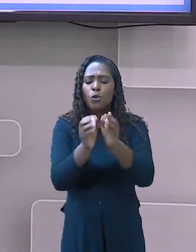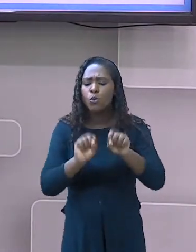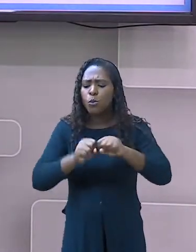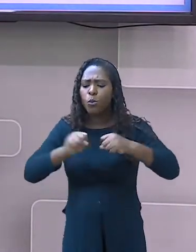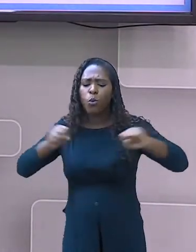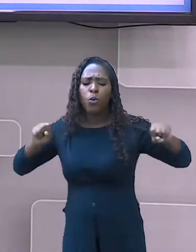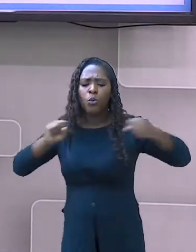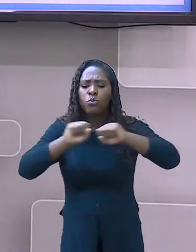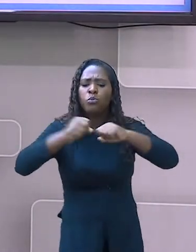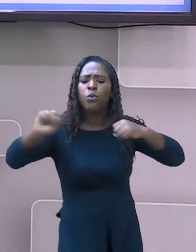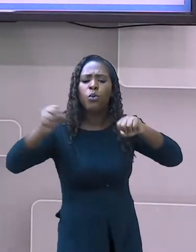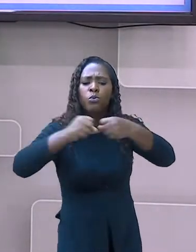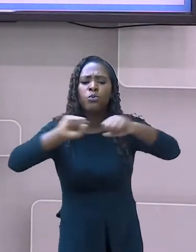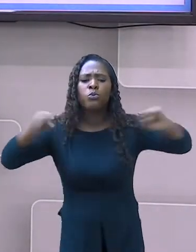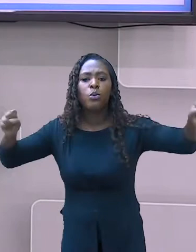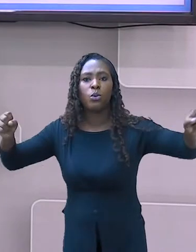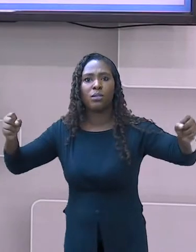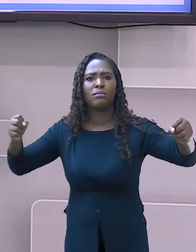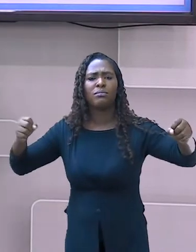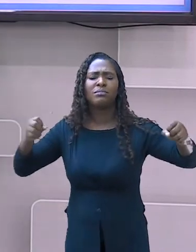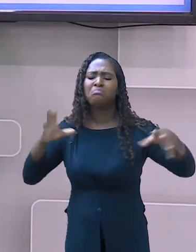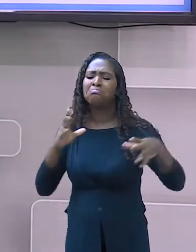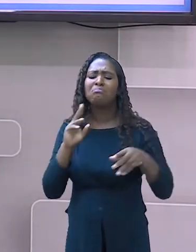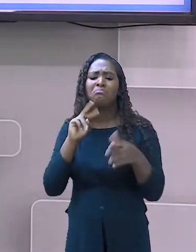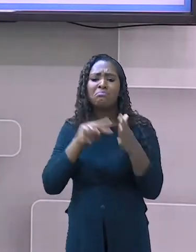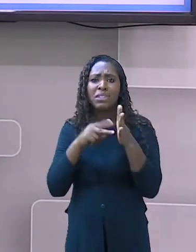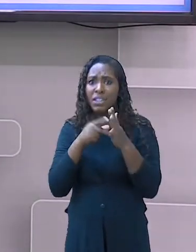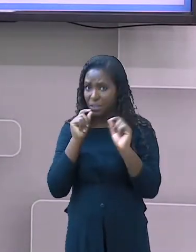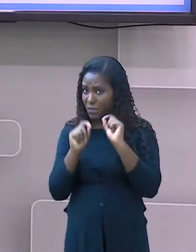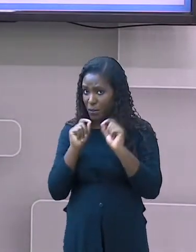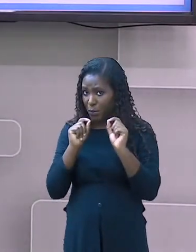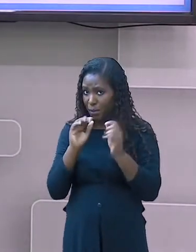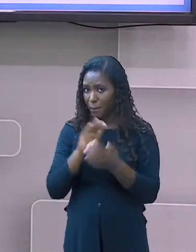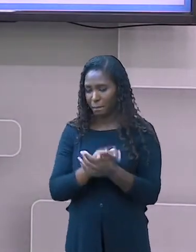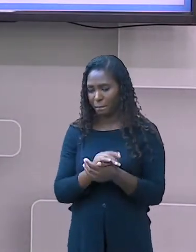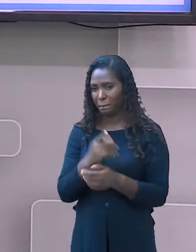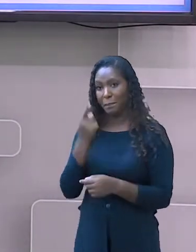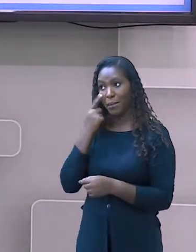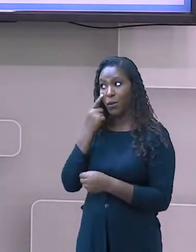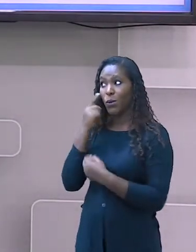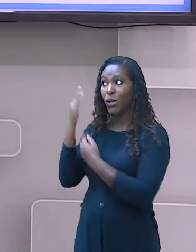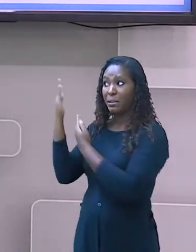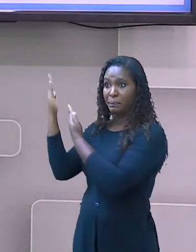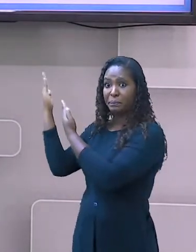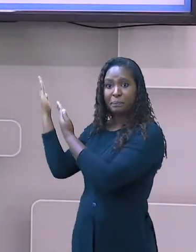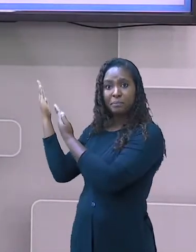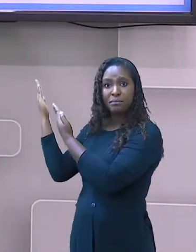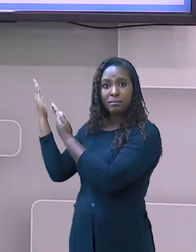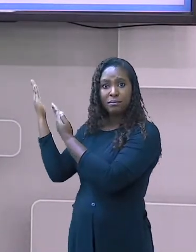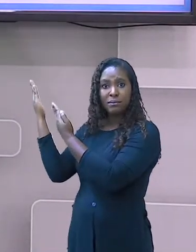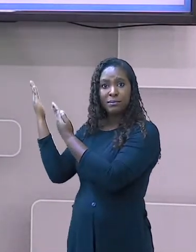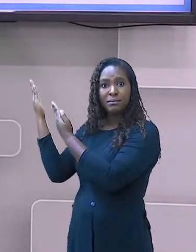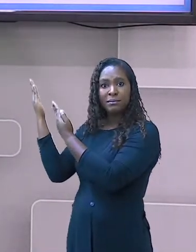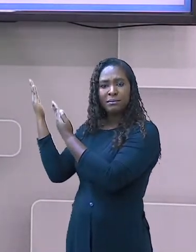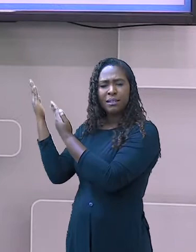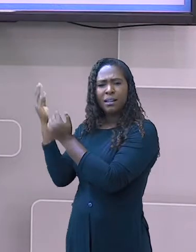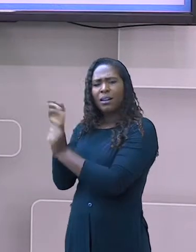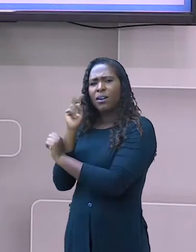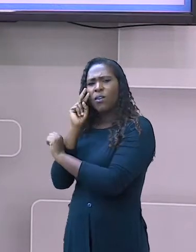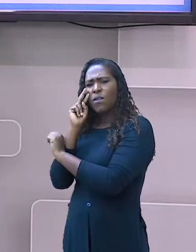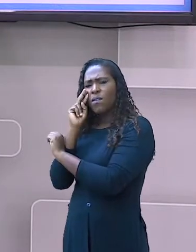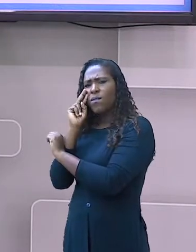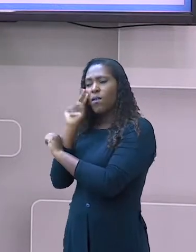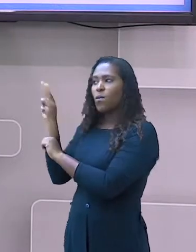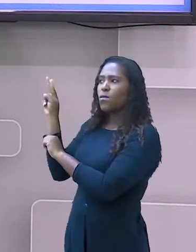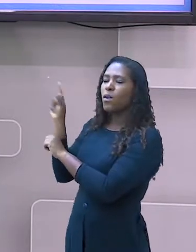Essa expansão marítima, ela veio através de rotas. Vamos ver um pouquinho de cada uma dessas